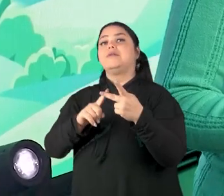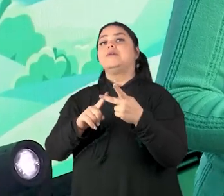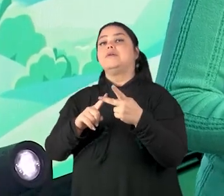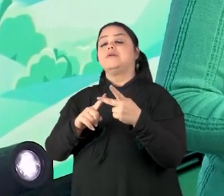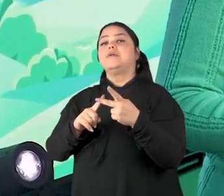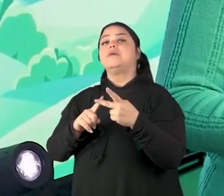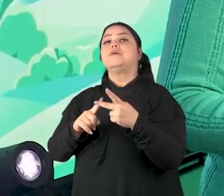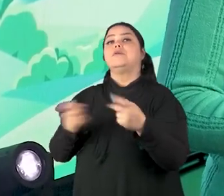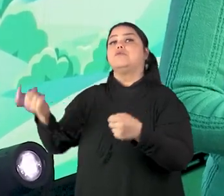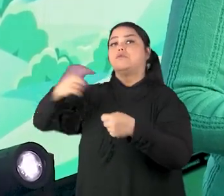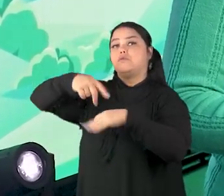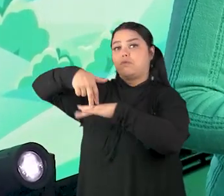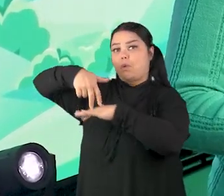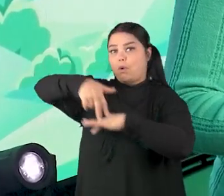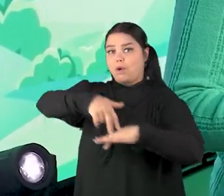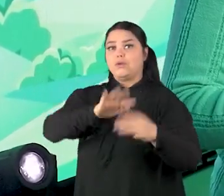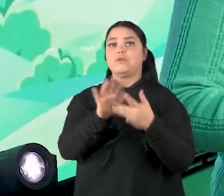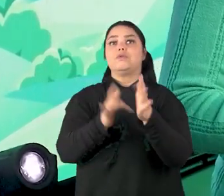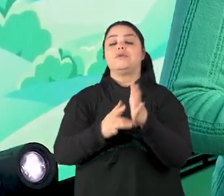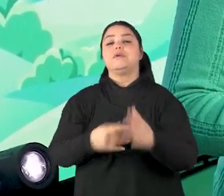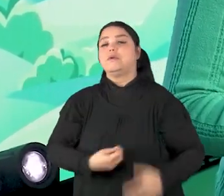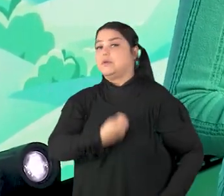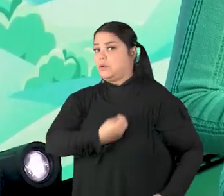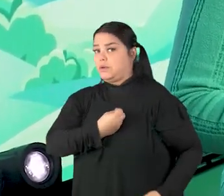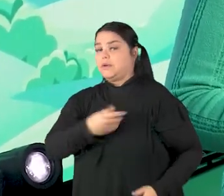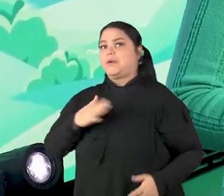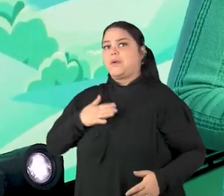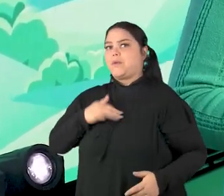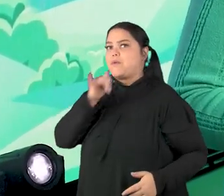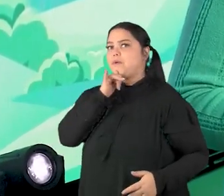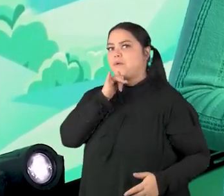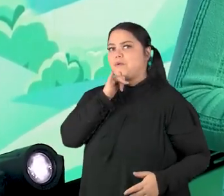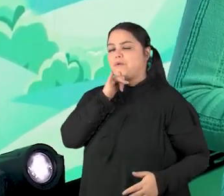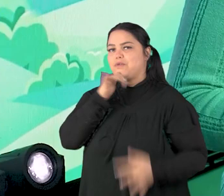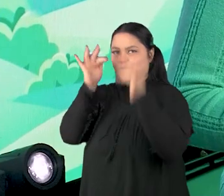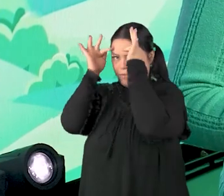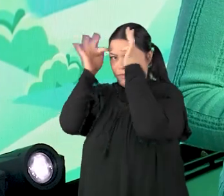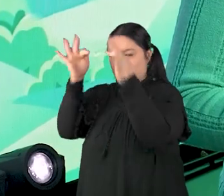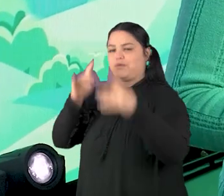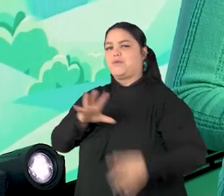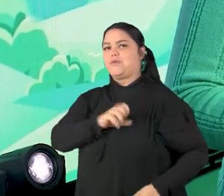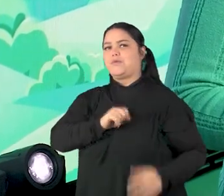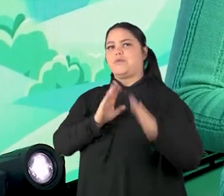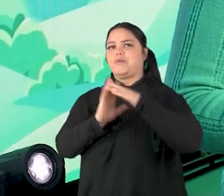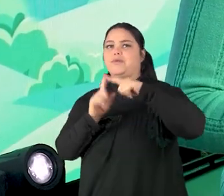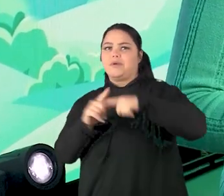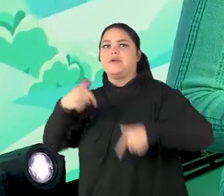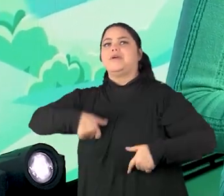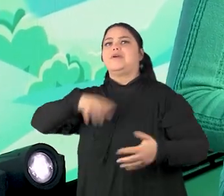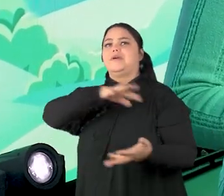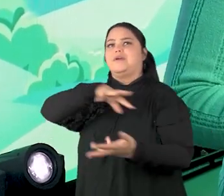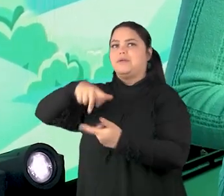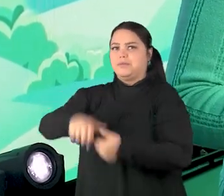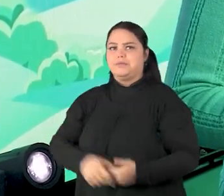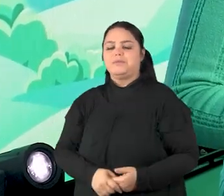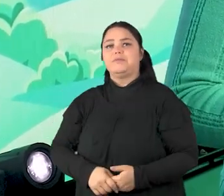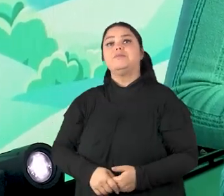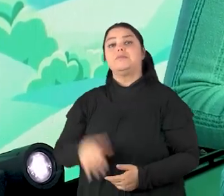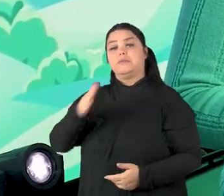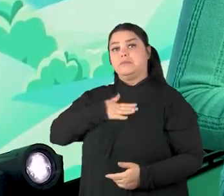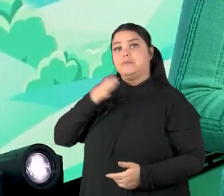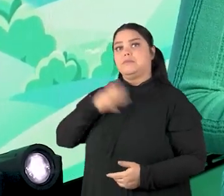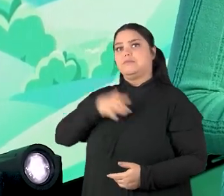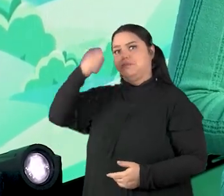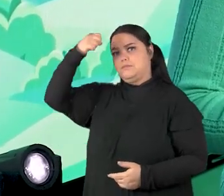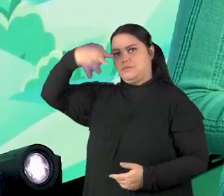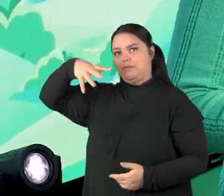sua volta. Senhor Jesus, que a minha vida seja um exemplo de lealdade e amor a sua igreja aqui na terra. E que eu